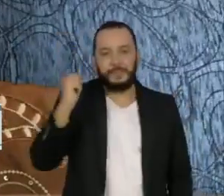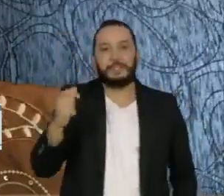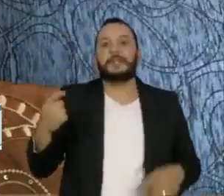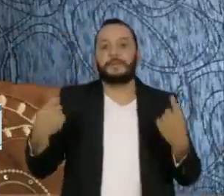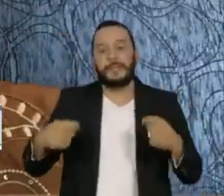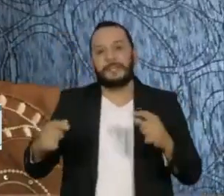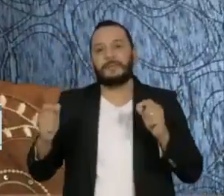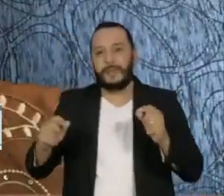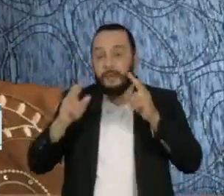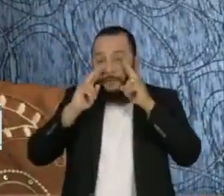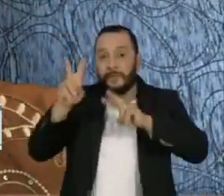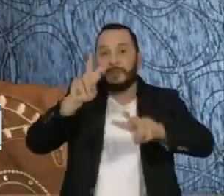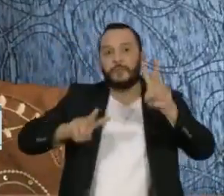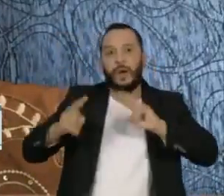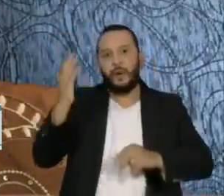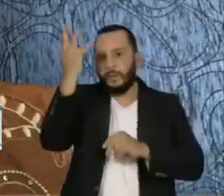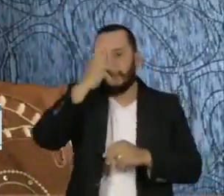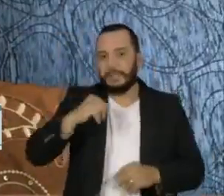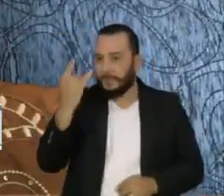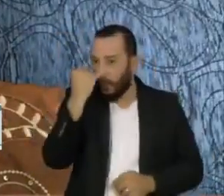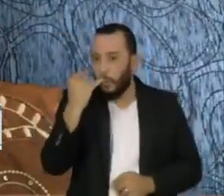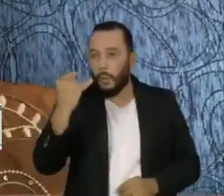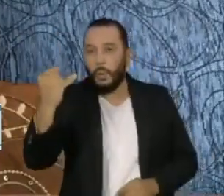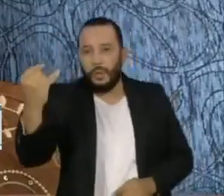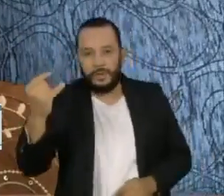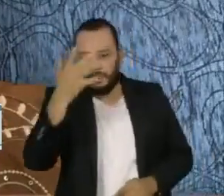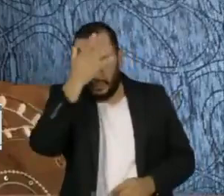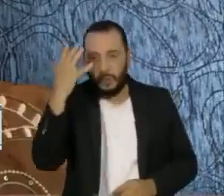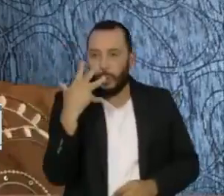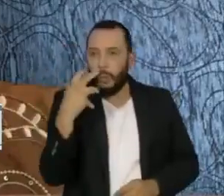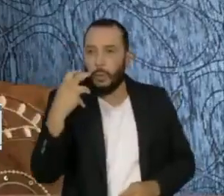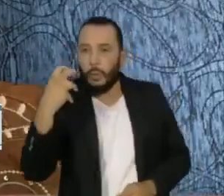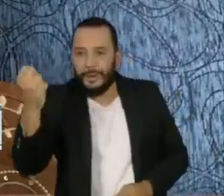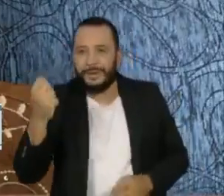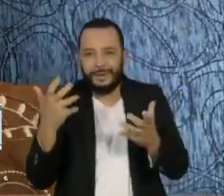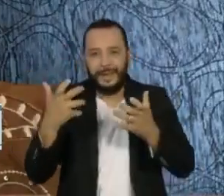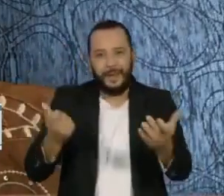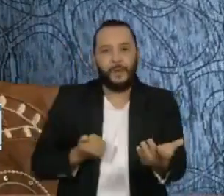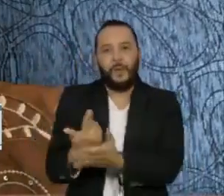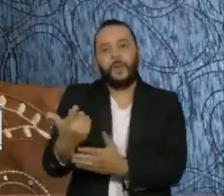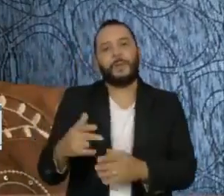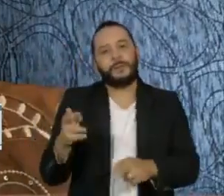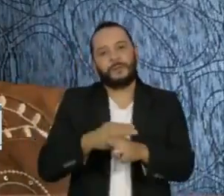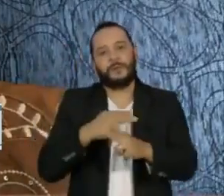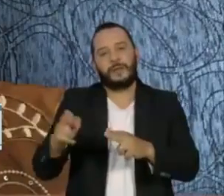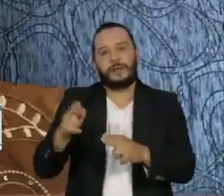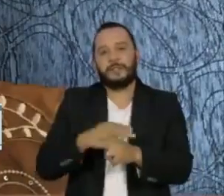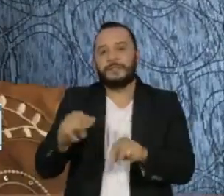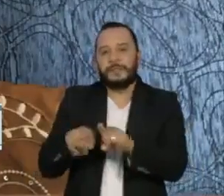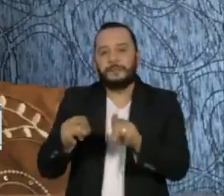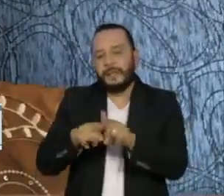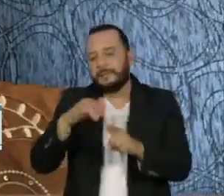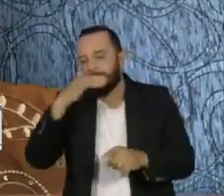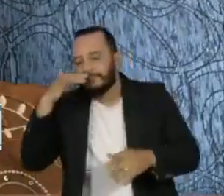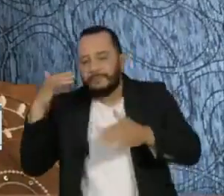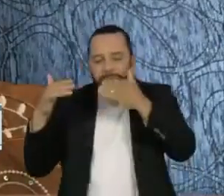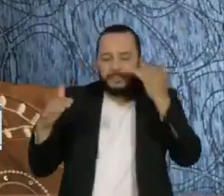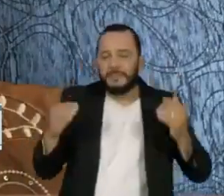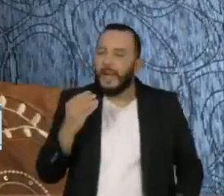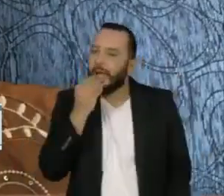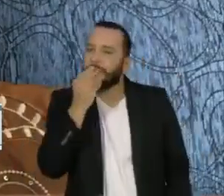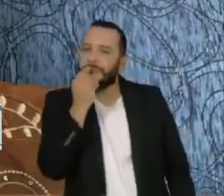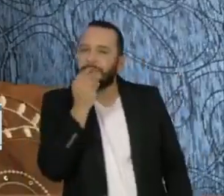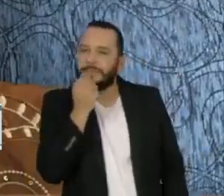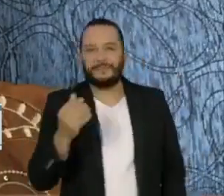visuais relacionadas com a experiência de compra, utilizando as experiências sensoriais, lembrando